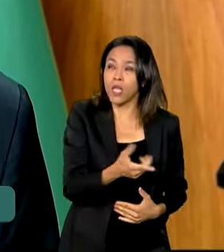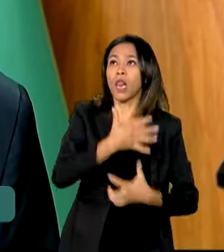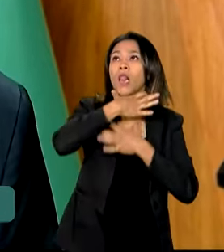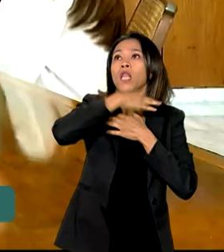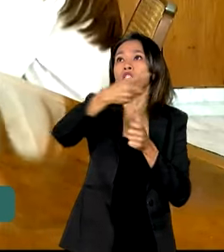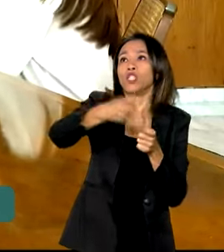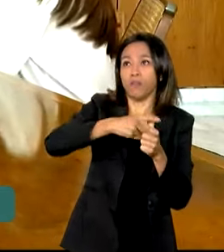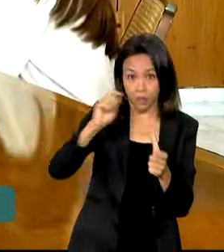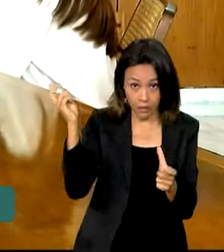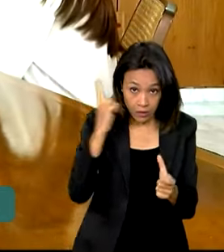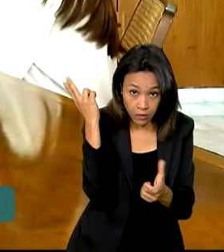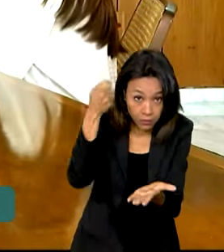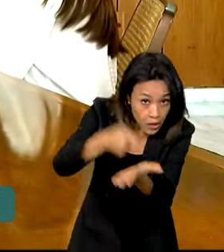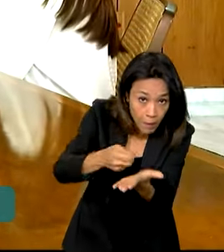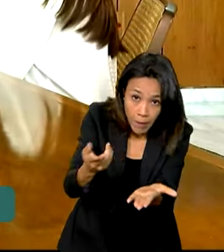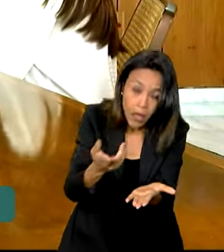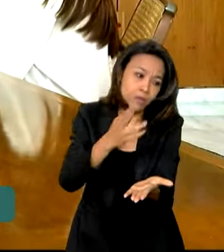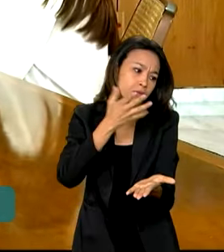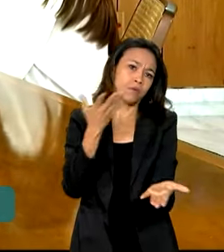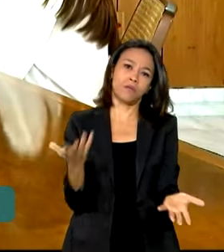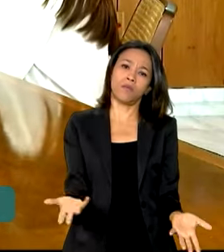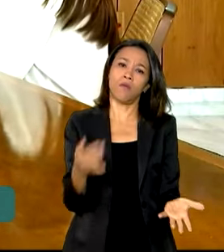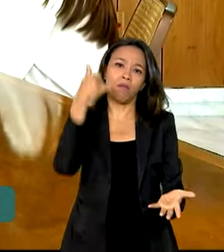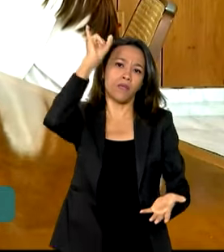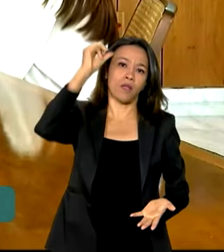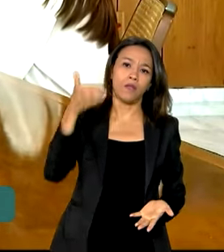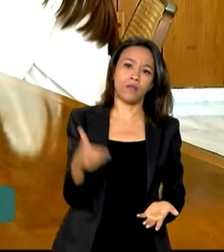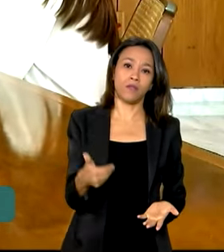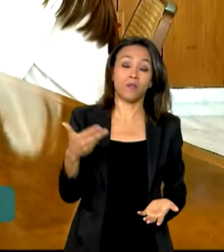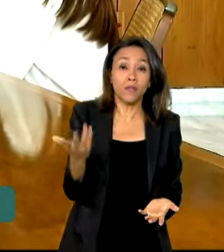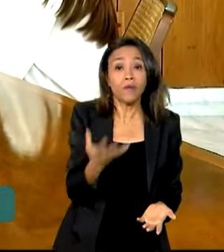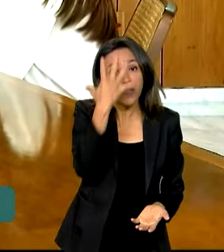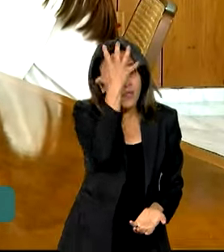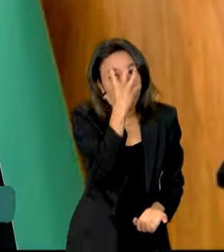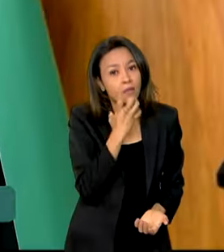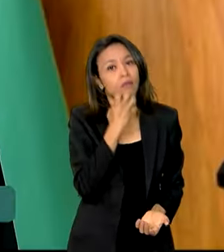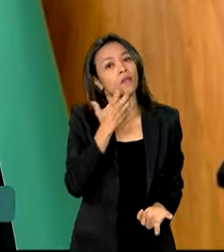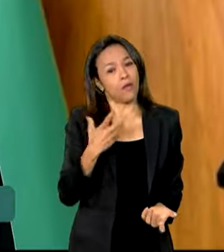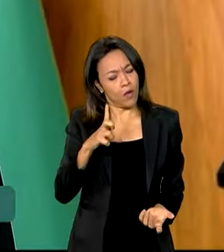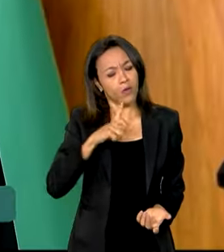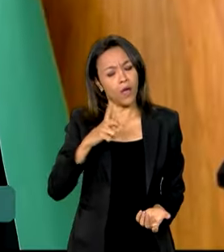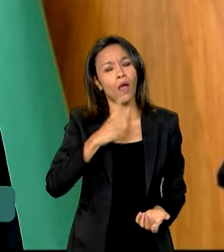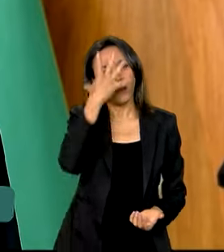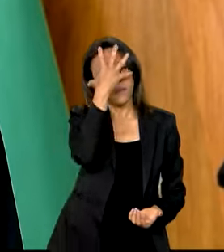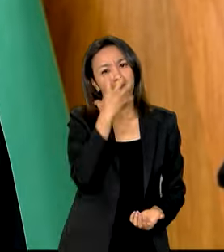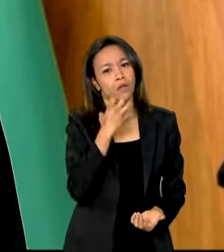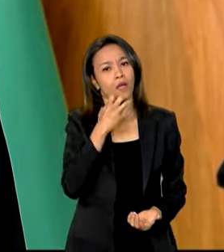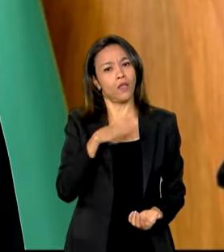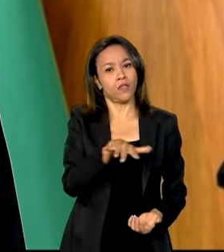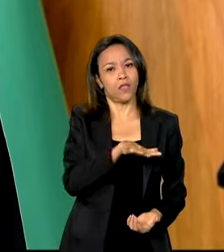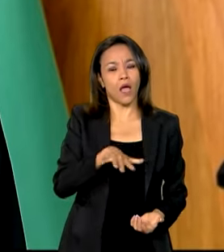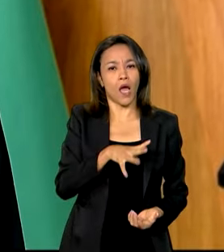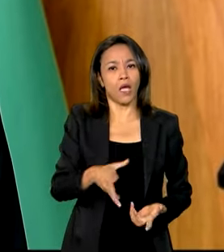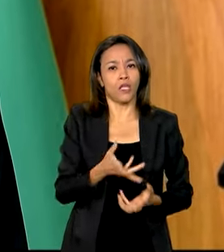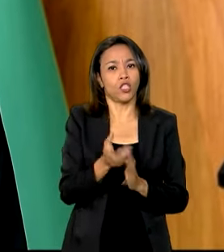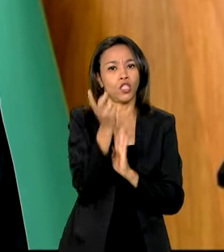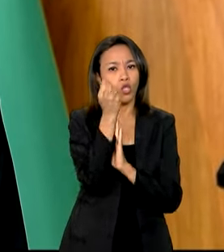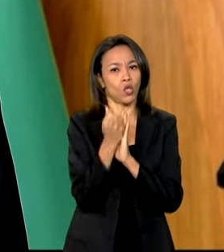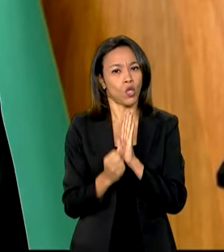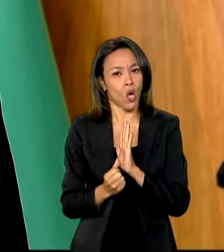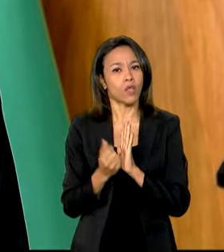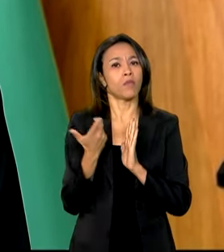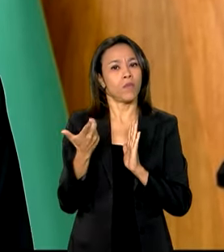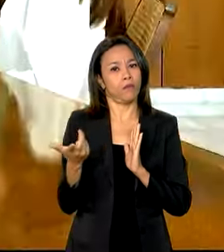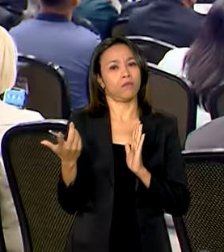você não pode pagar. Então, seriedade fiscal eu tenho mais do que quem dá palpite nessa